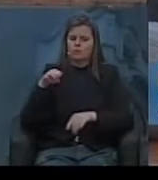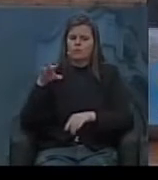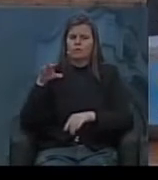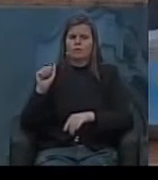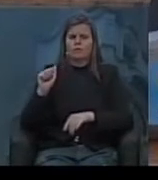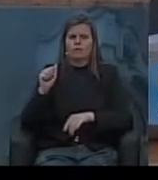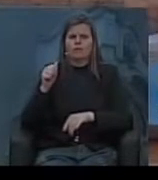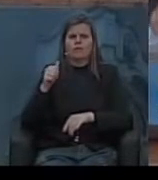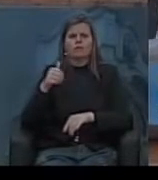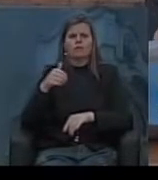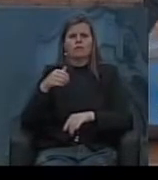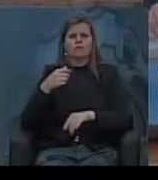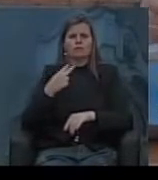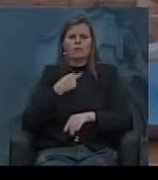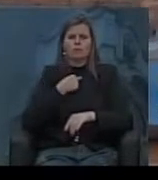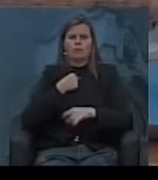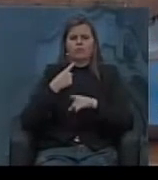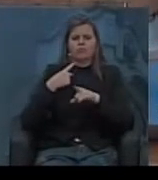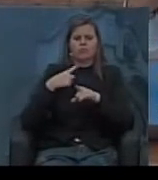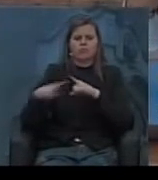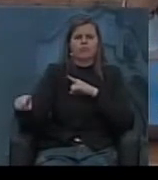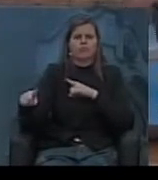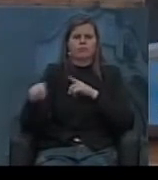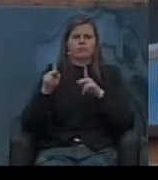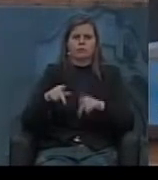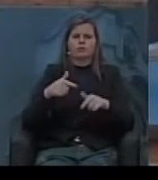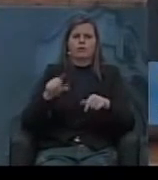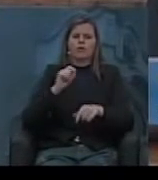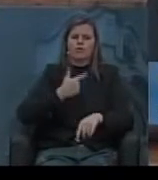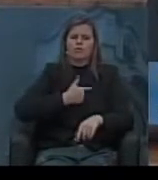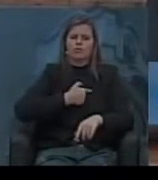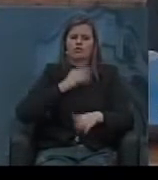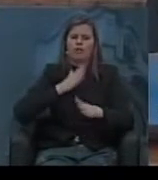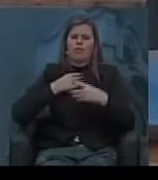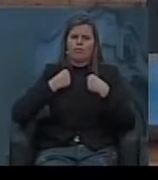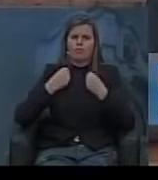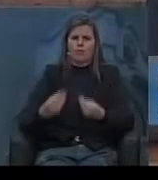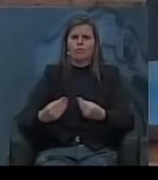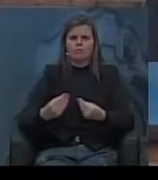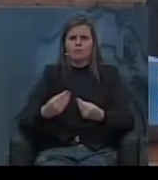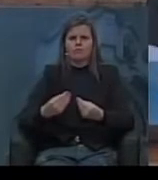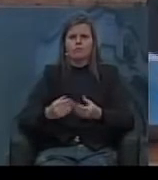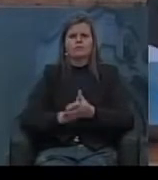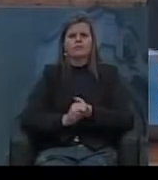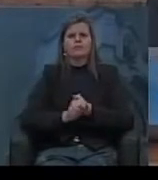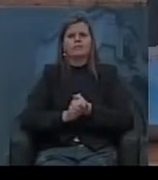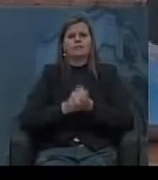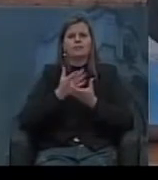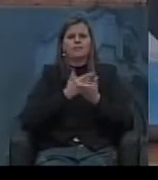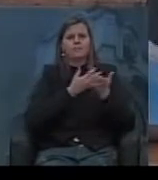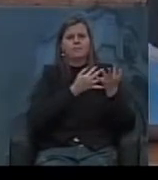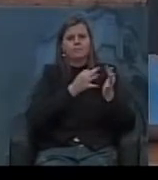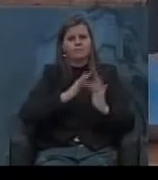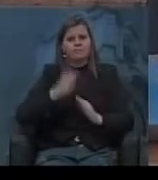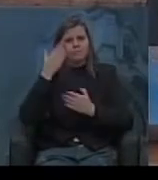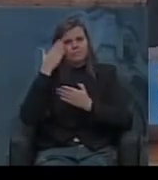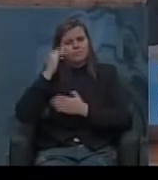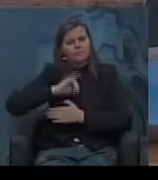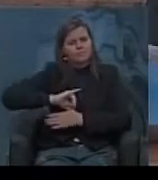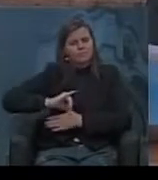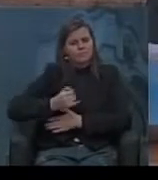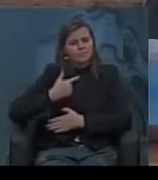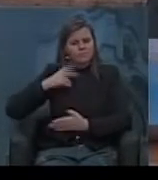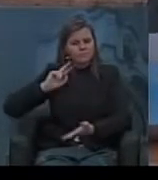haveremos de negar aos trabalhadores aquilo que Vargas concedeu lá atrás eu encerro agradecendo a oportunidade em nome do